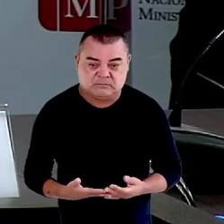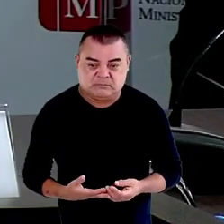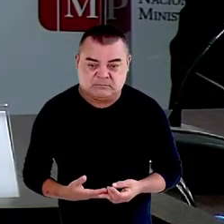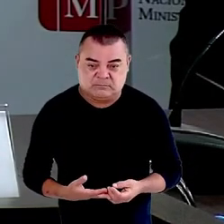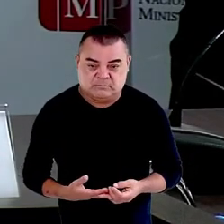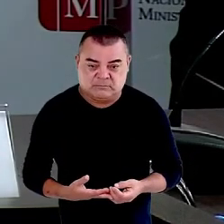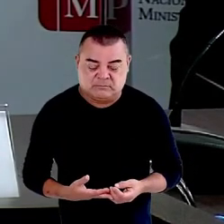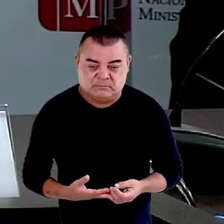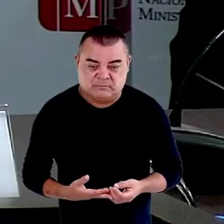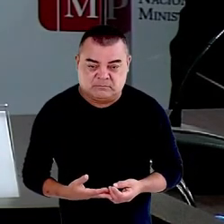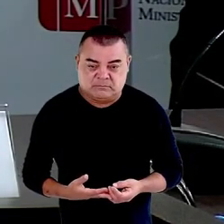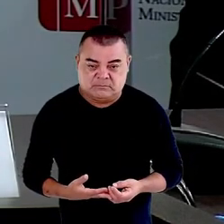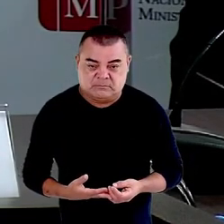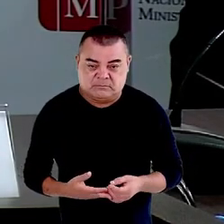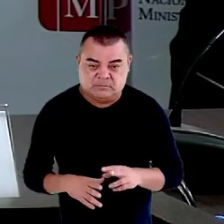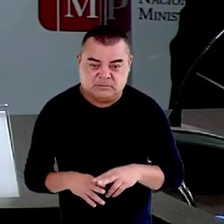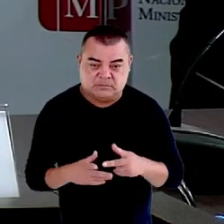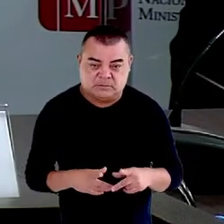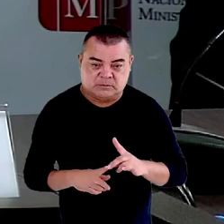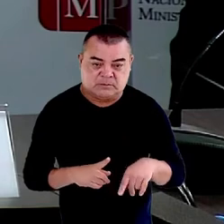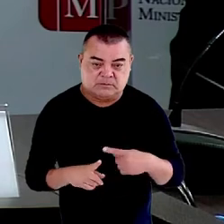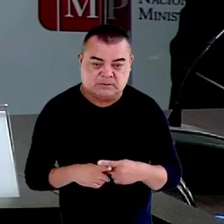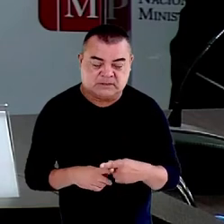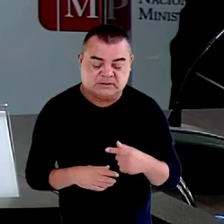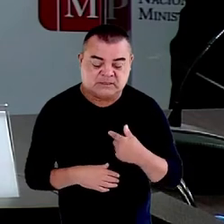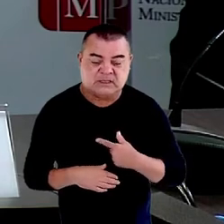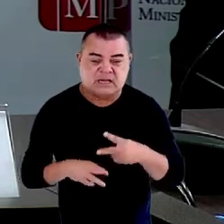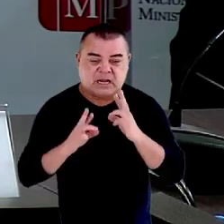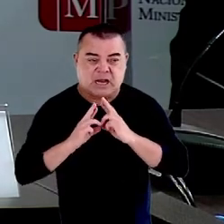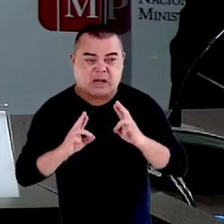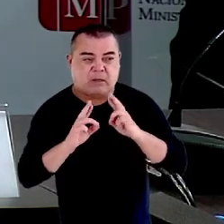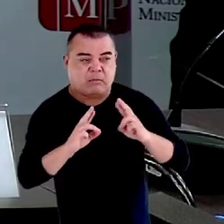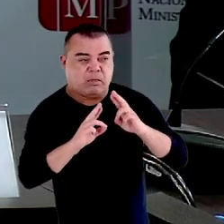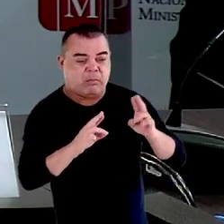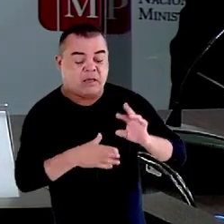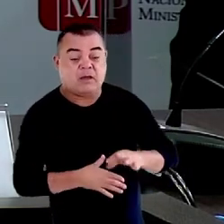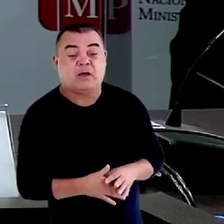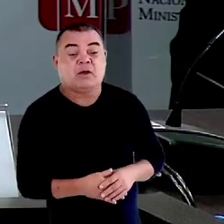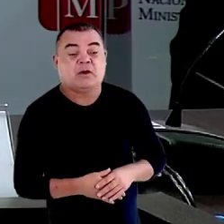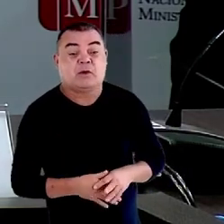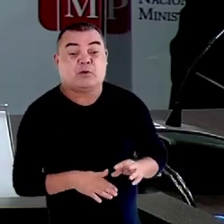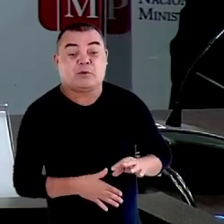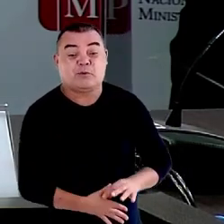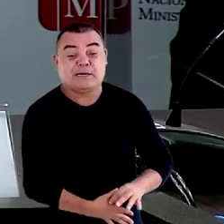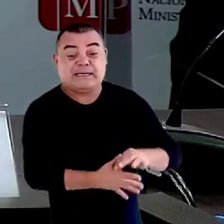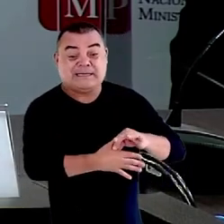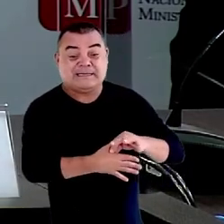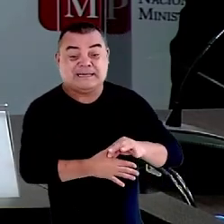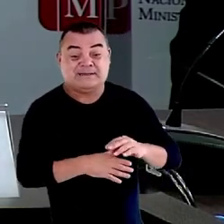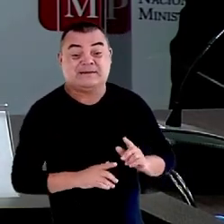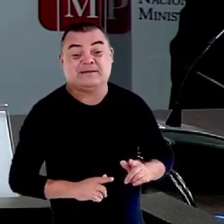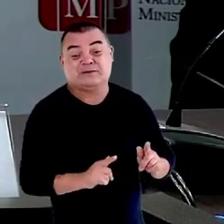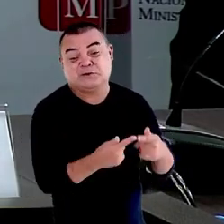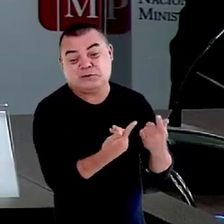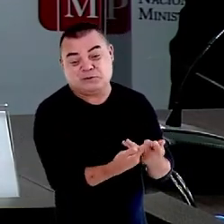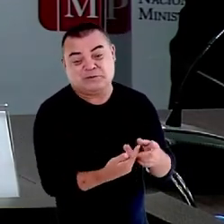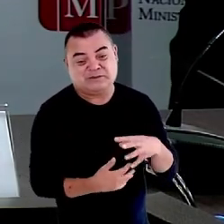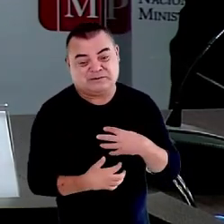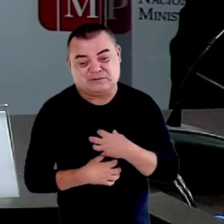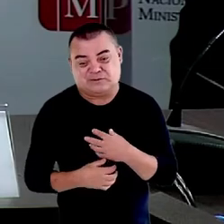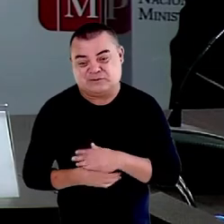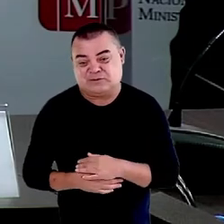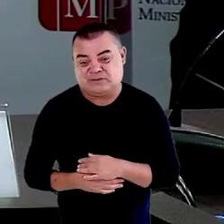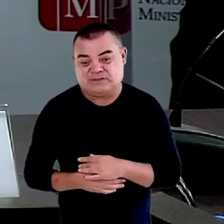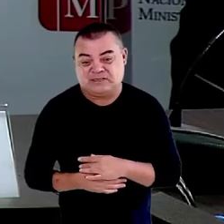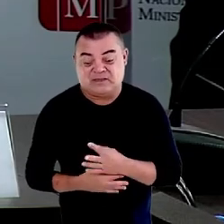por mais que nós reclamemos como líderes de classe que também fui das nossas condições, elas